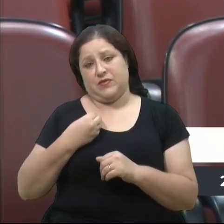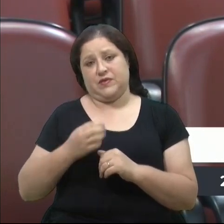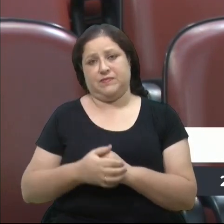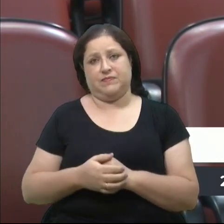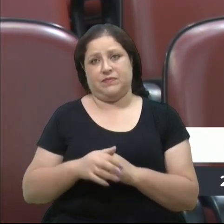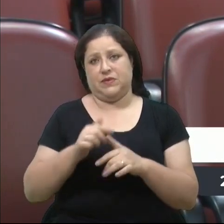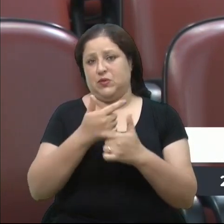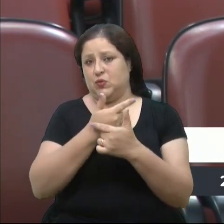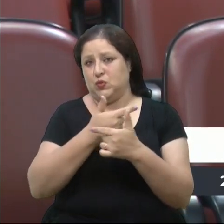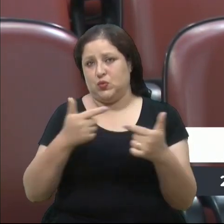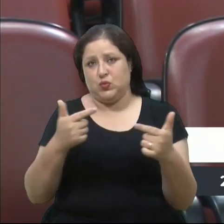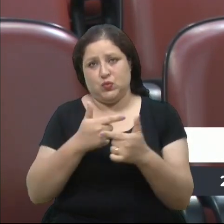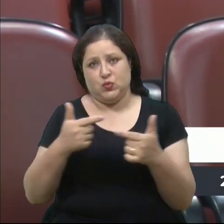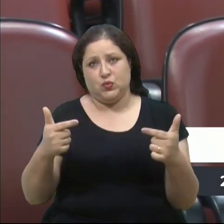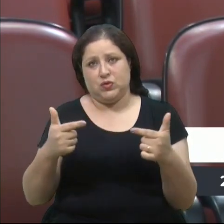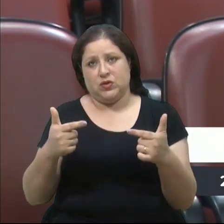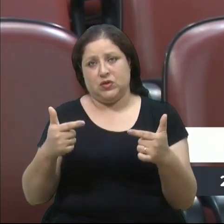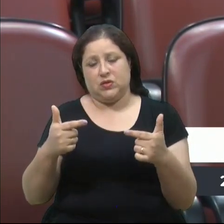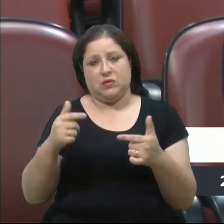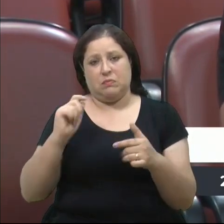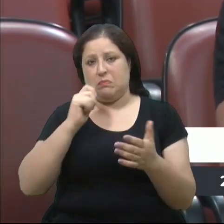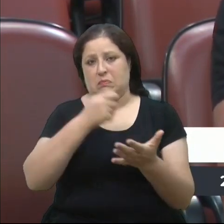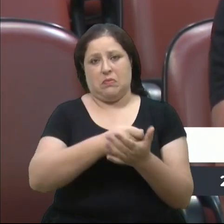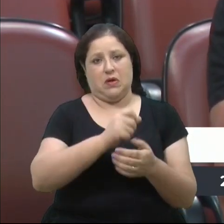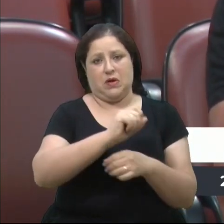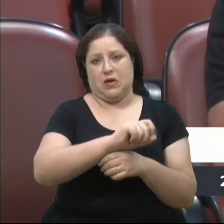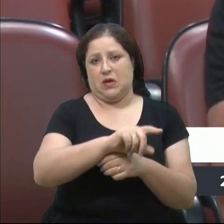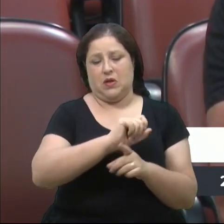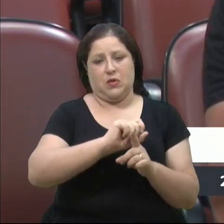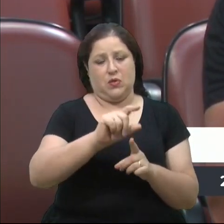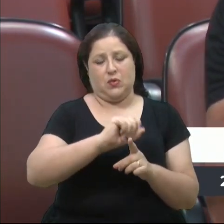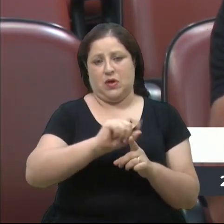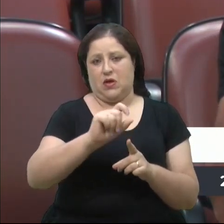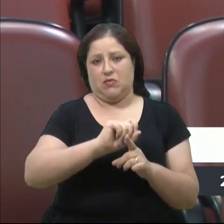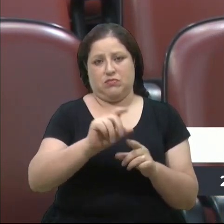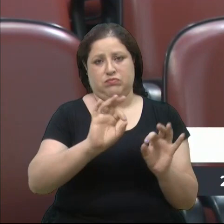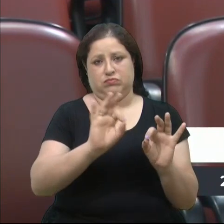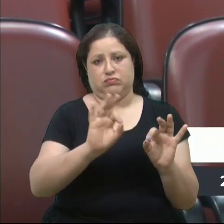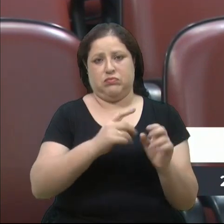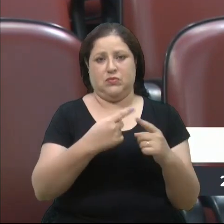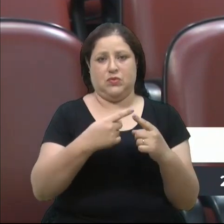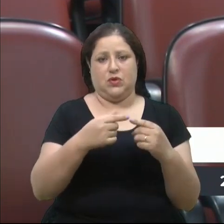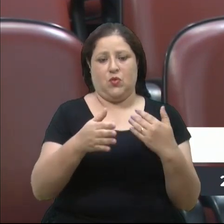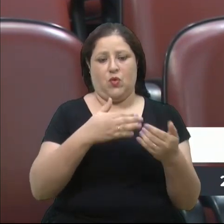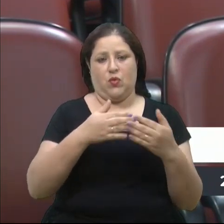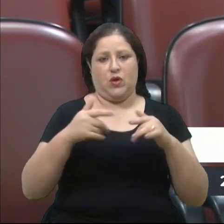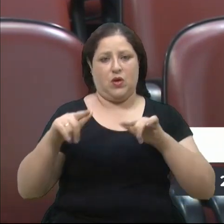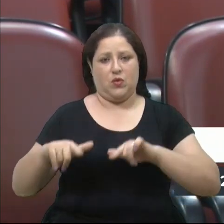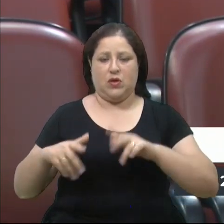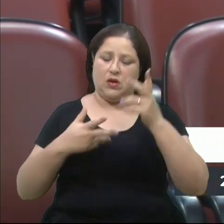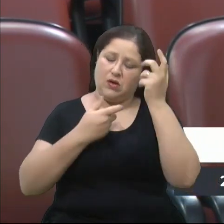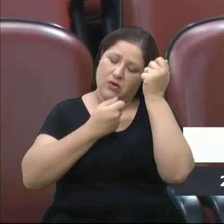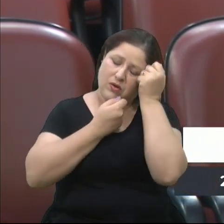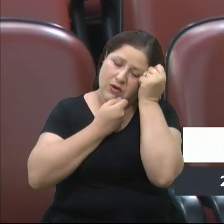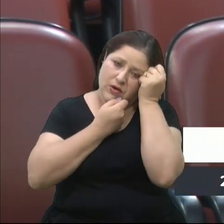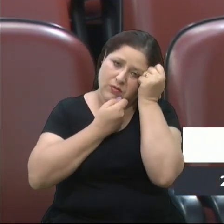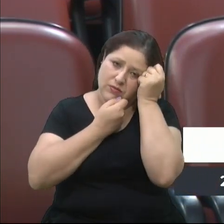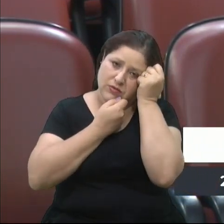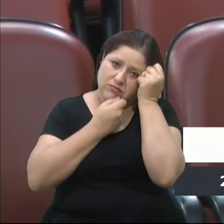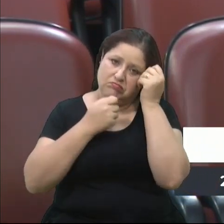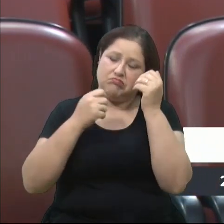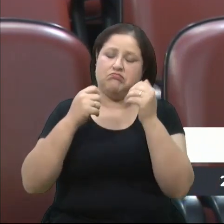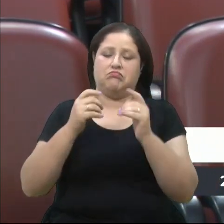não têm aluguel para pagar, eles dormem em qualquer lugarzinho assim, embaixo com a